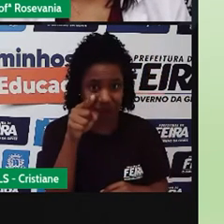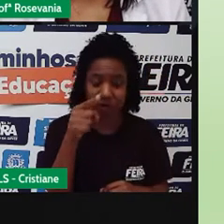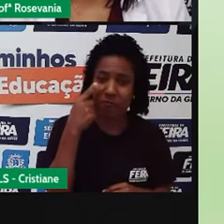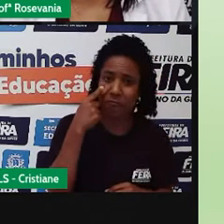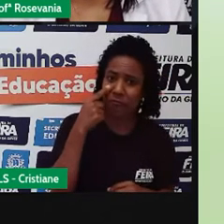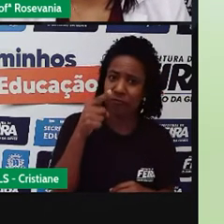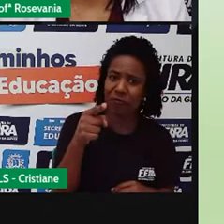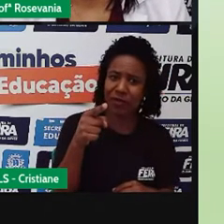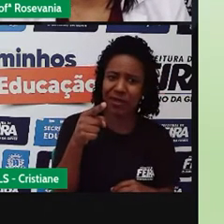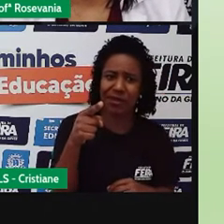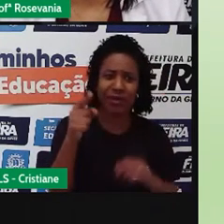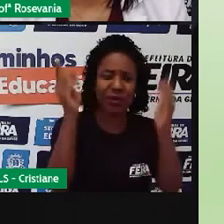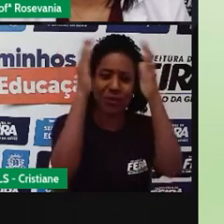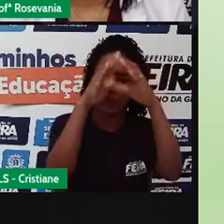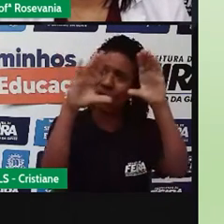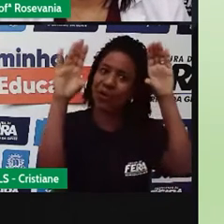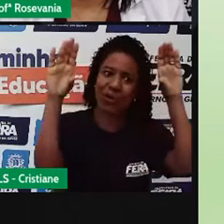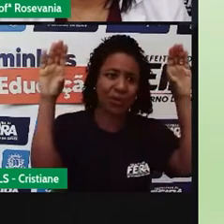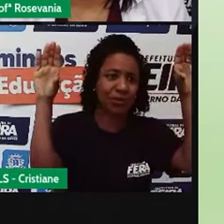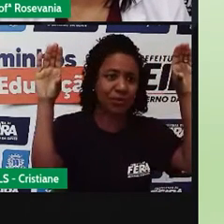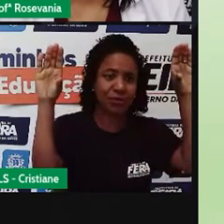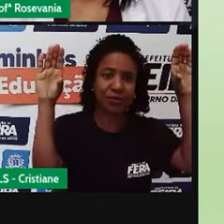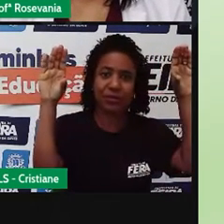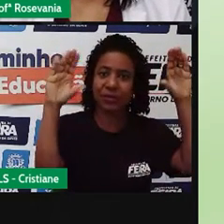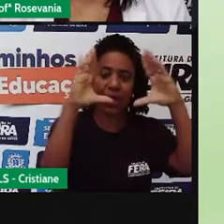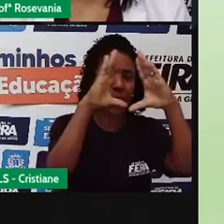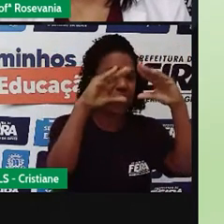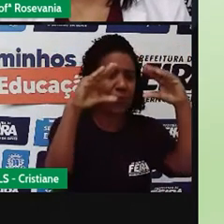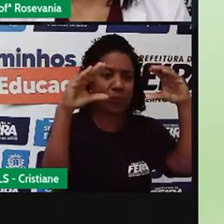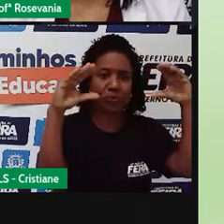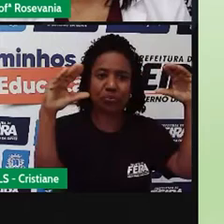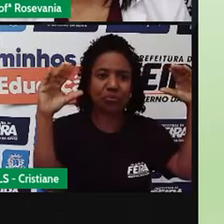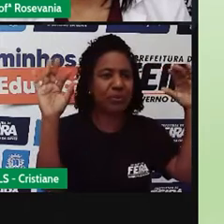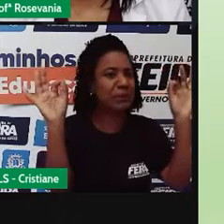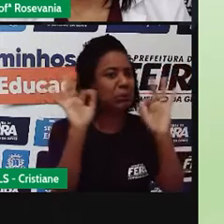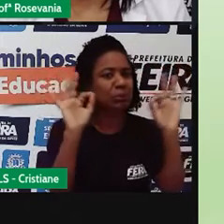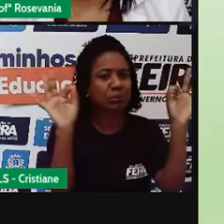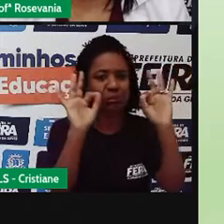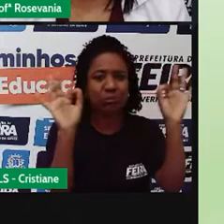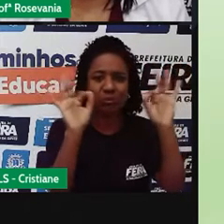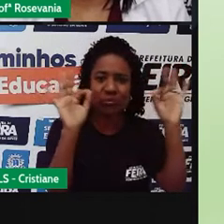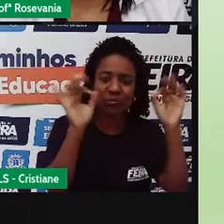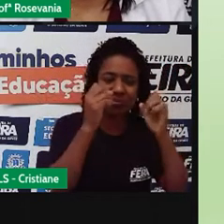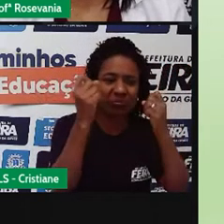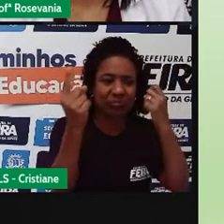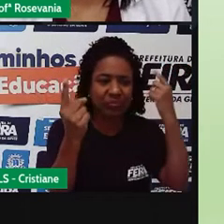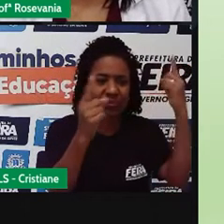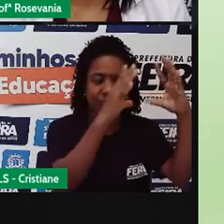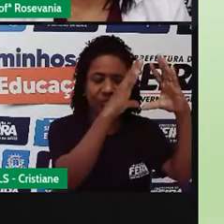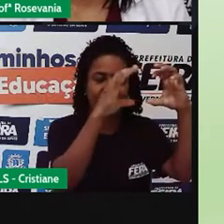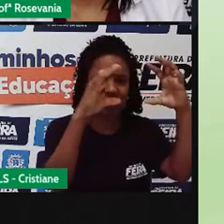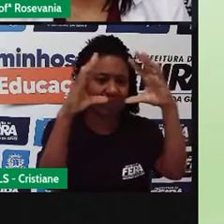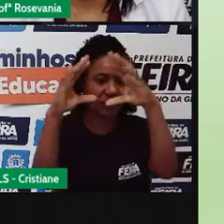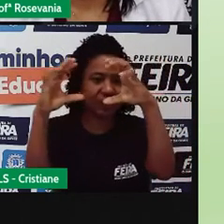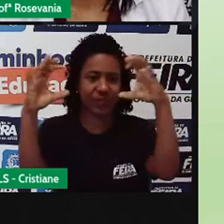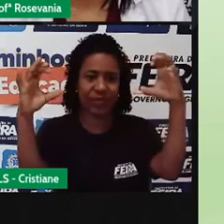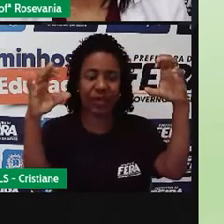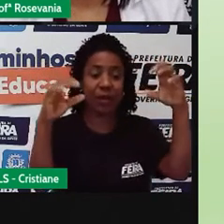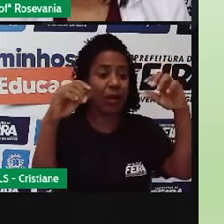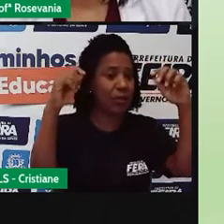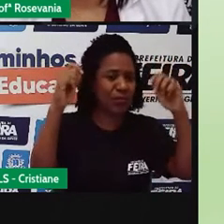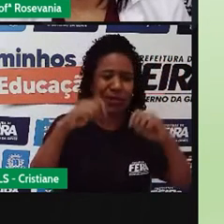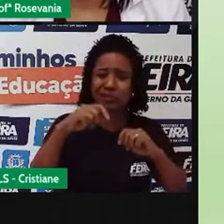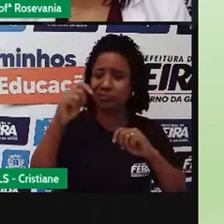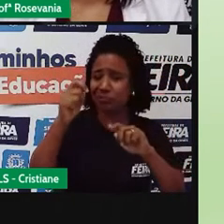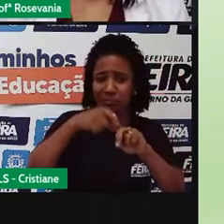aqui, né, quase, né, sem nenhuma nuvem. E levam vários dias, né, sem ter nenhuma